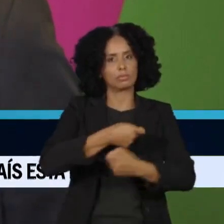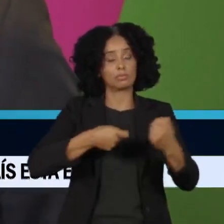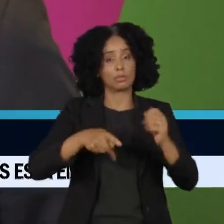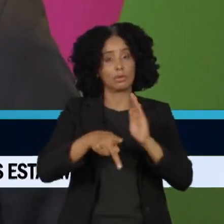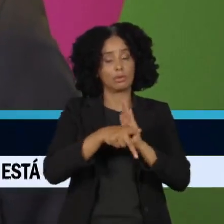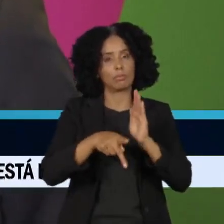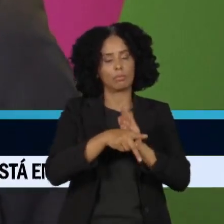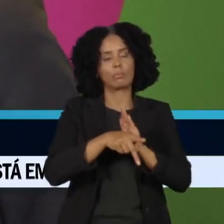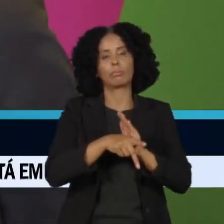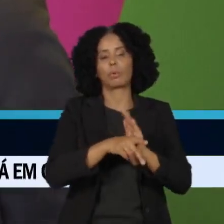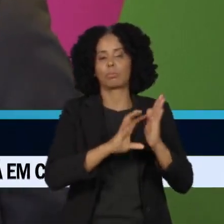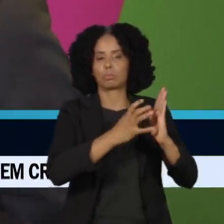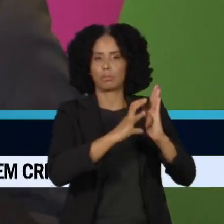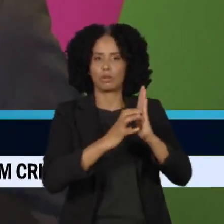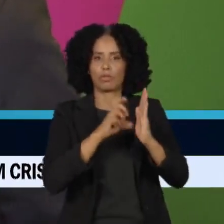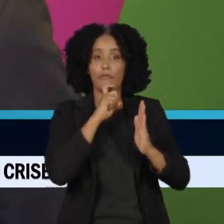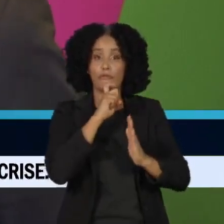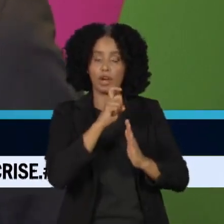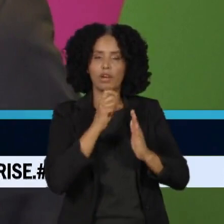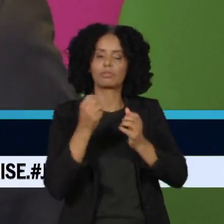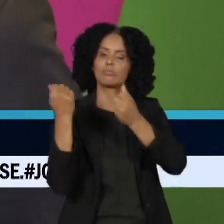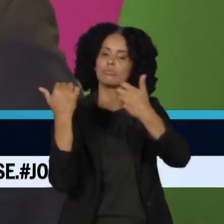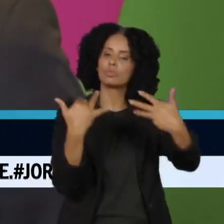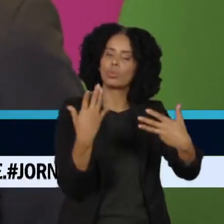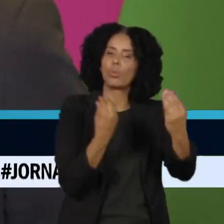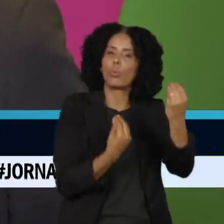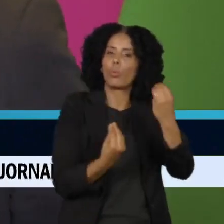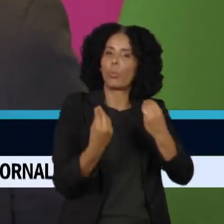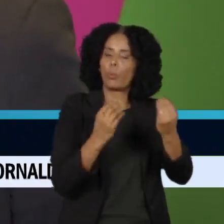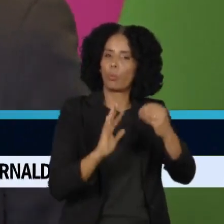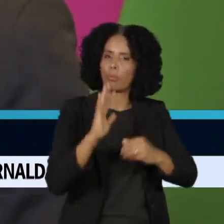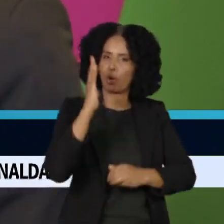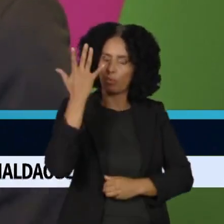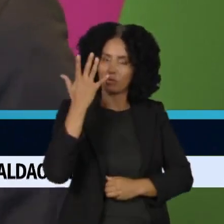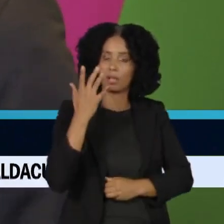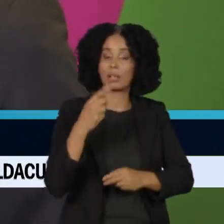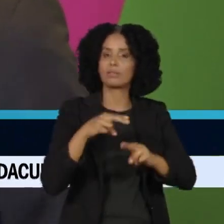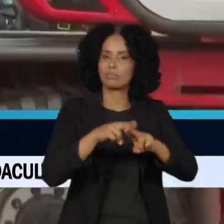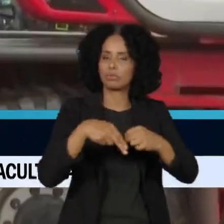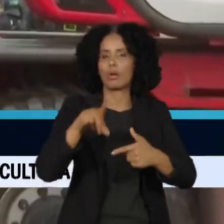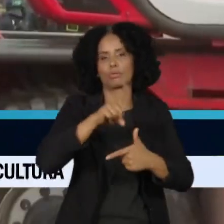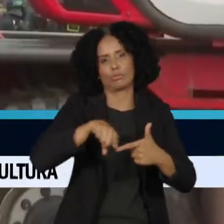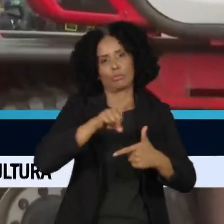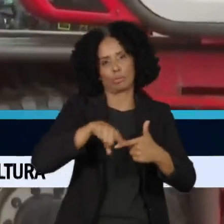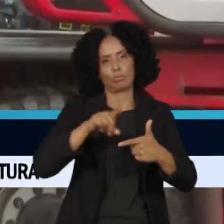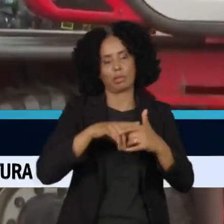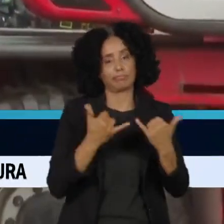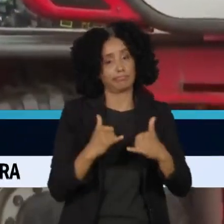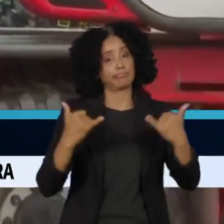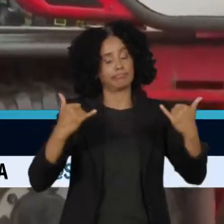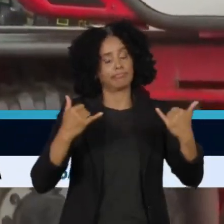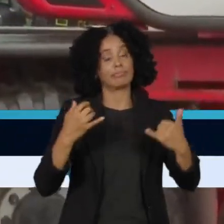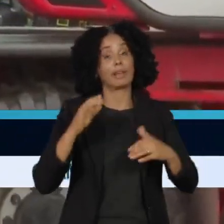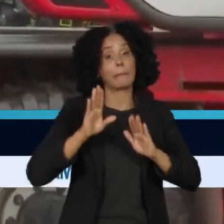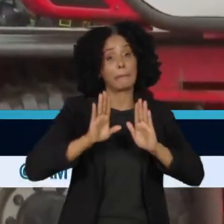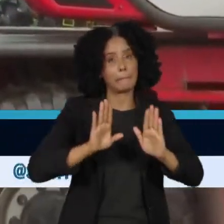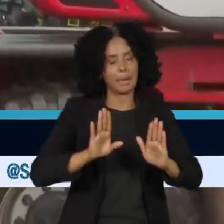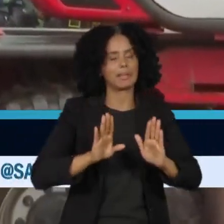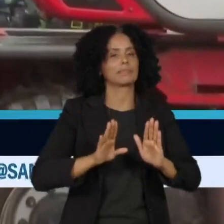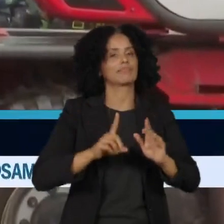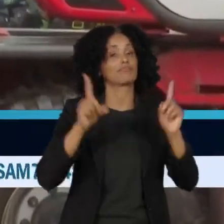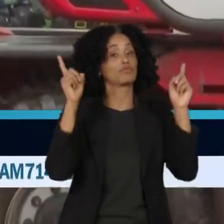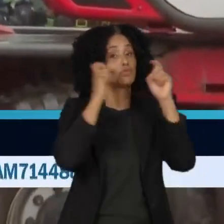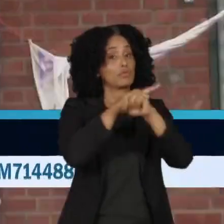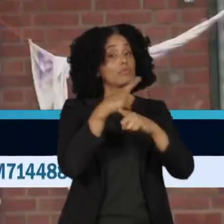Verde, ambientalista, justificou a autorização frente à crise energética. Mas seu partido deve sofrer um desgaste